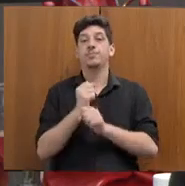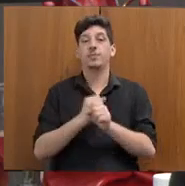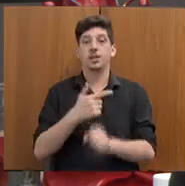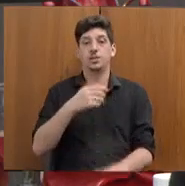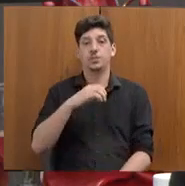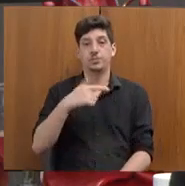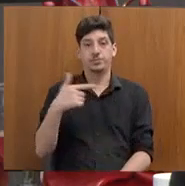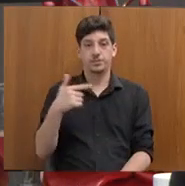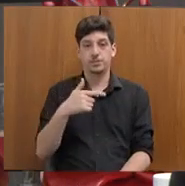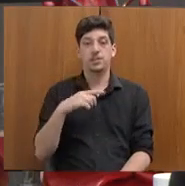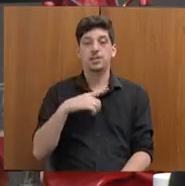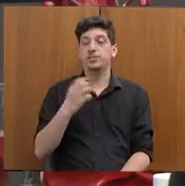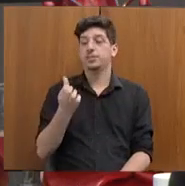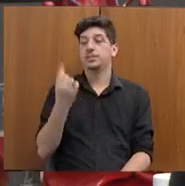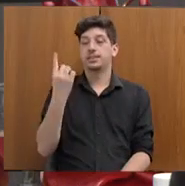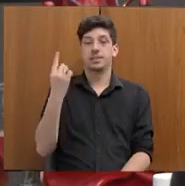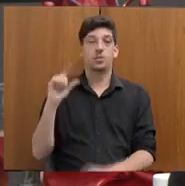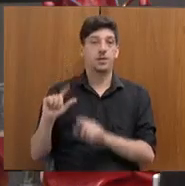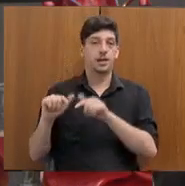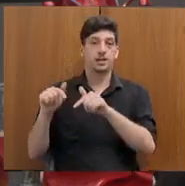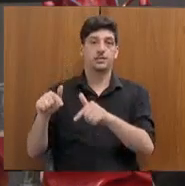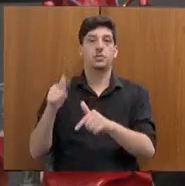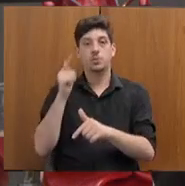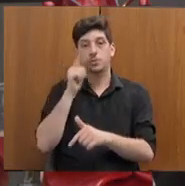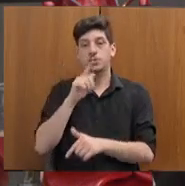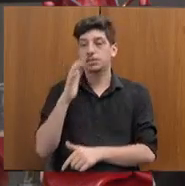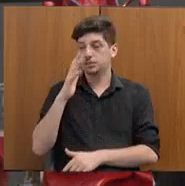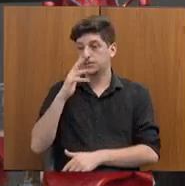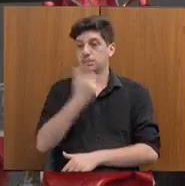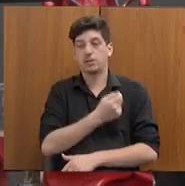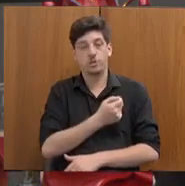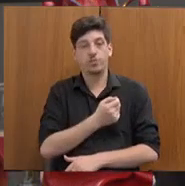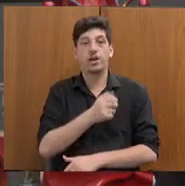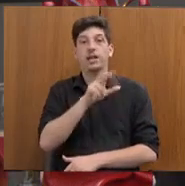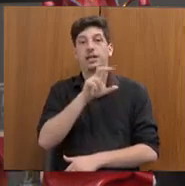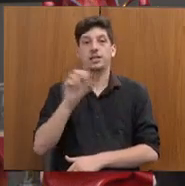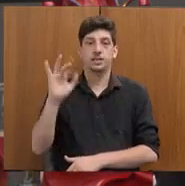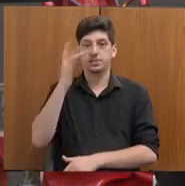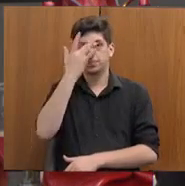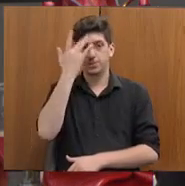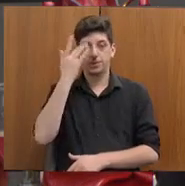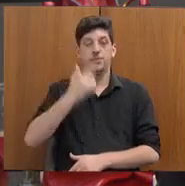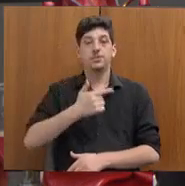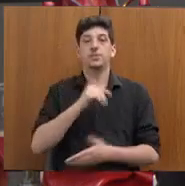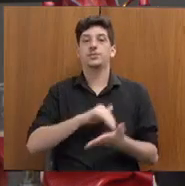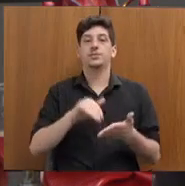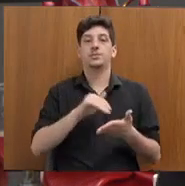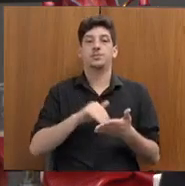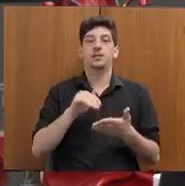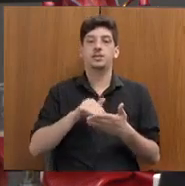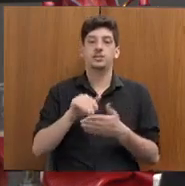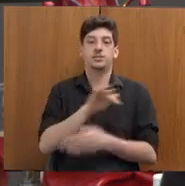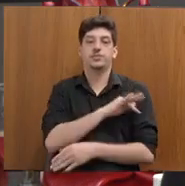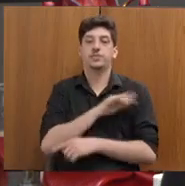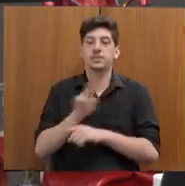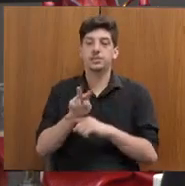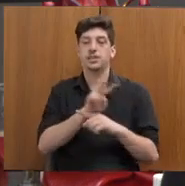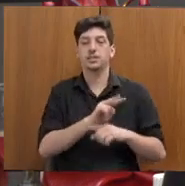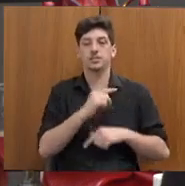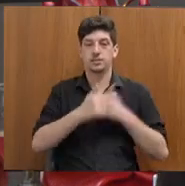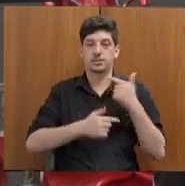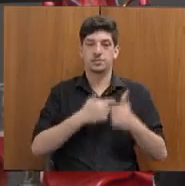61 ações, tendo sido resgatadas 500 trabalhadores pela Subsecretaria de Inspeção do Trabalho. E, das